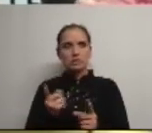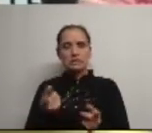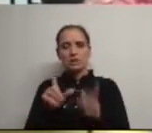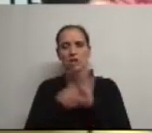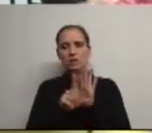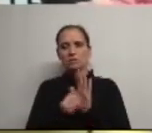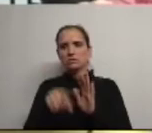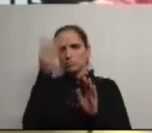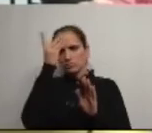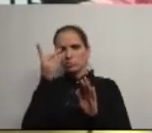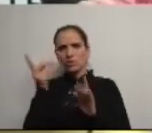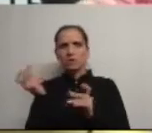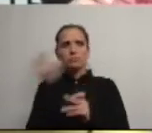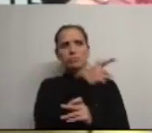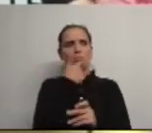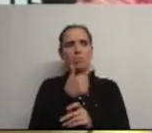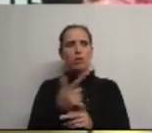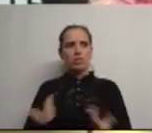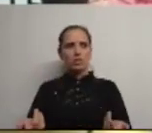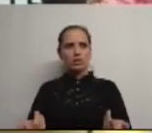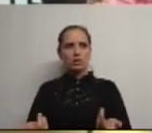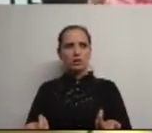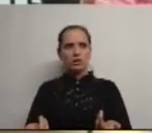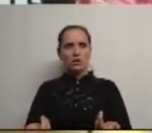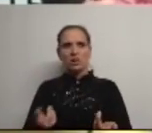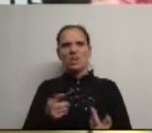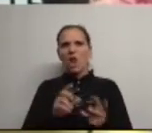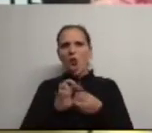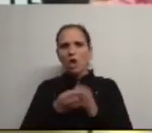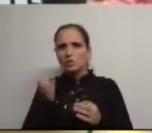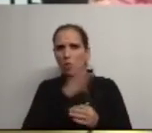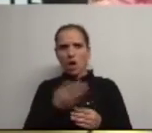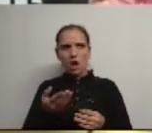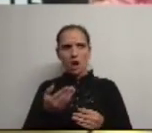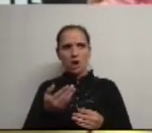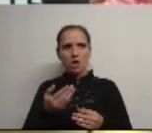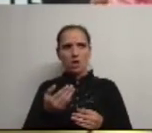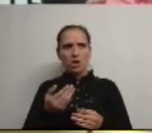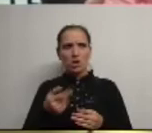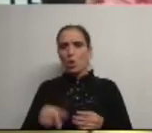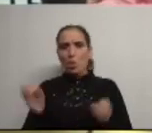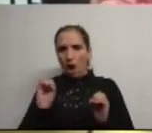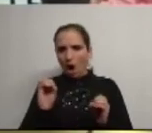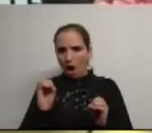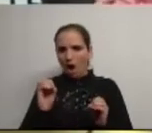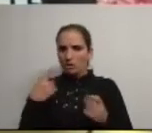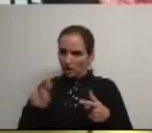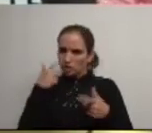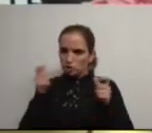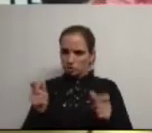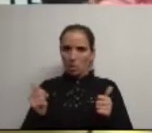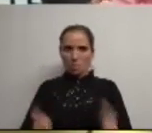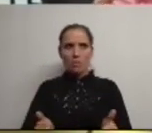este professor ir para a outra escola isto também não faz sentido não existem não existe aqui nós temos uma boa gestão